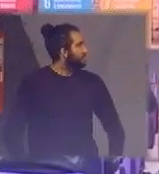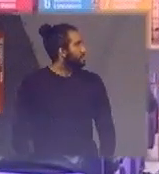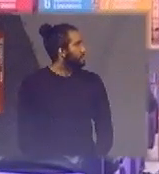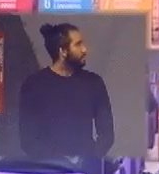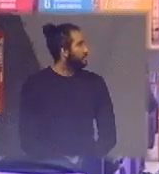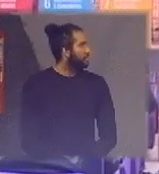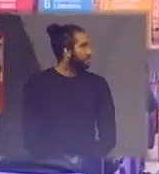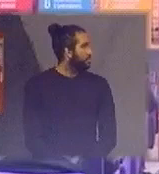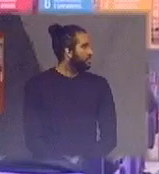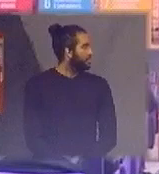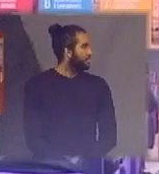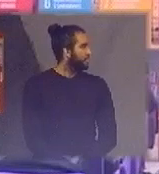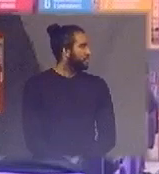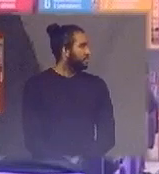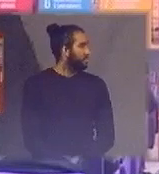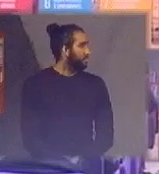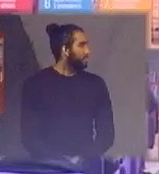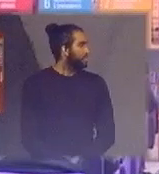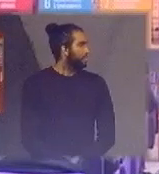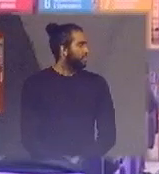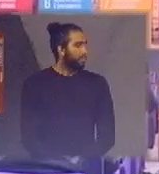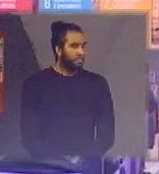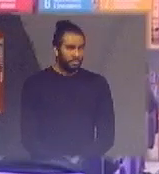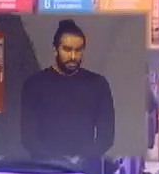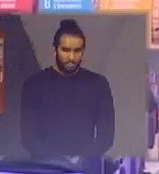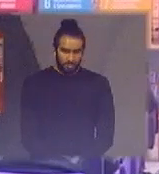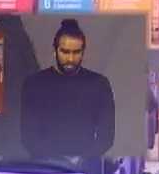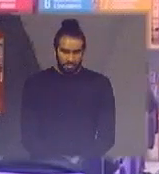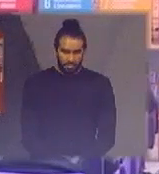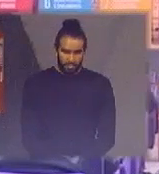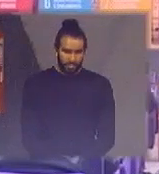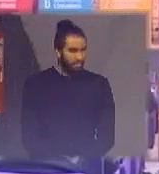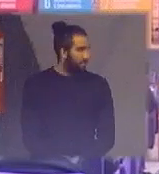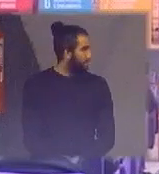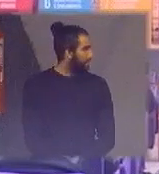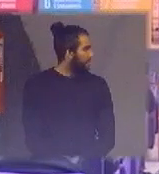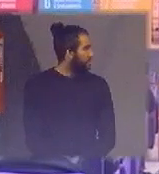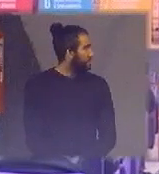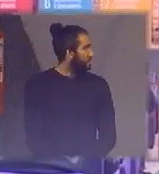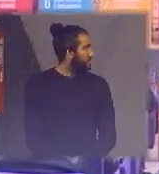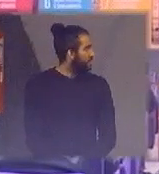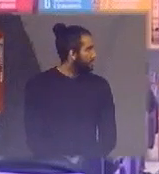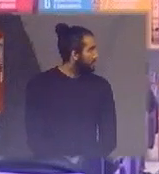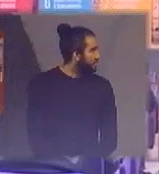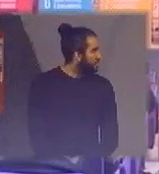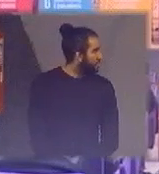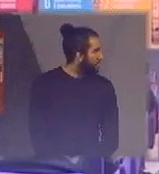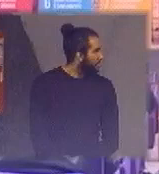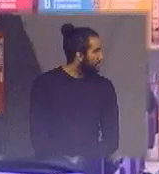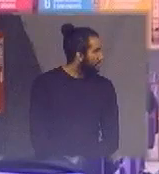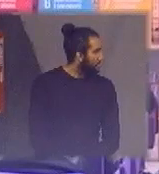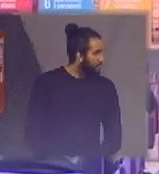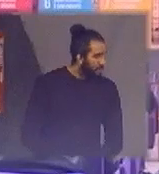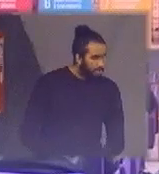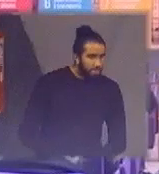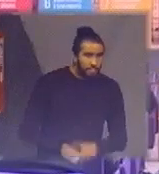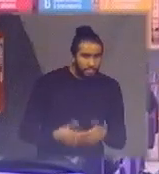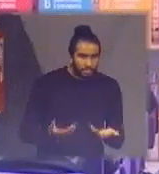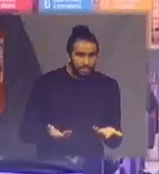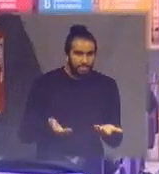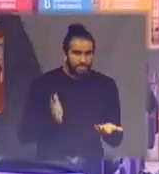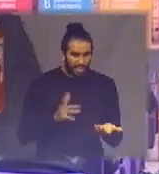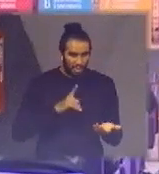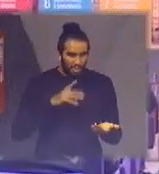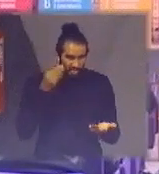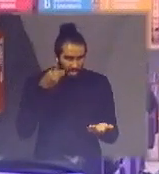lembrando que geralmente estamos em ambientes fechados remover e agitar o tônio para que faça mas impressões traz riscos a gente já teve